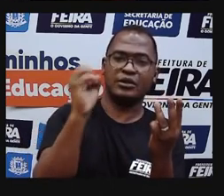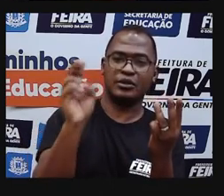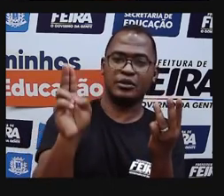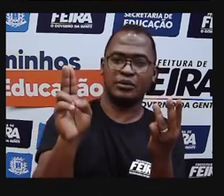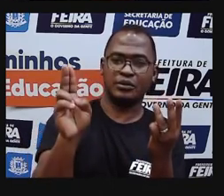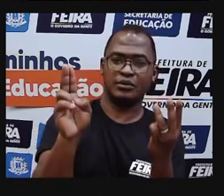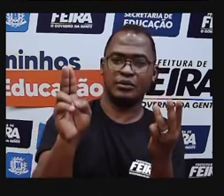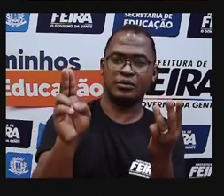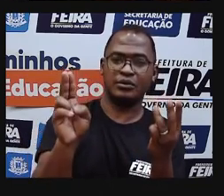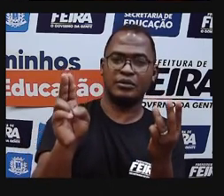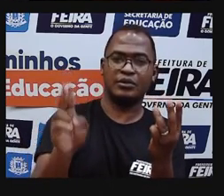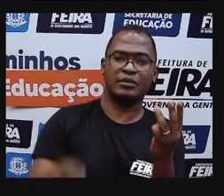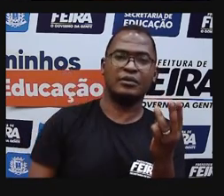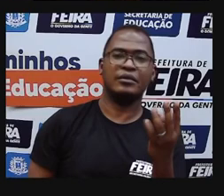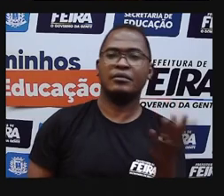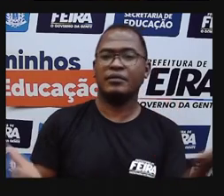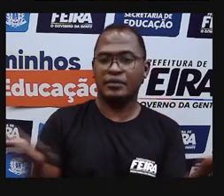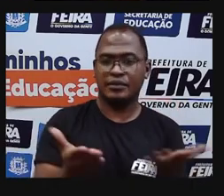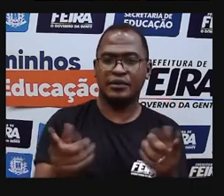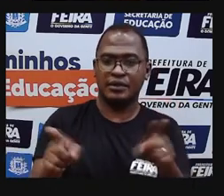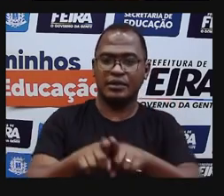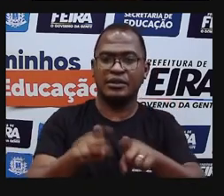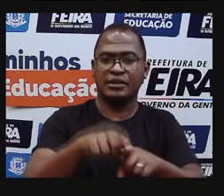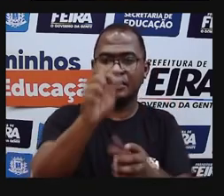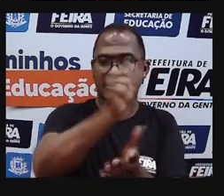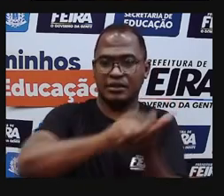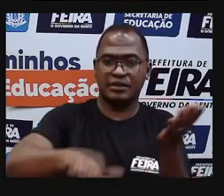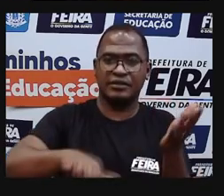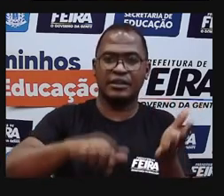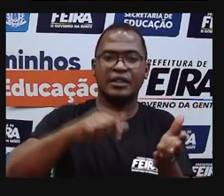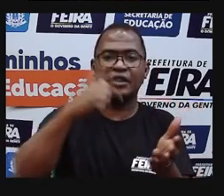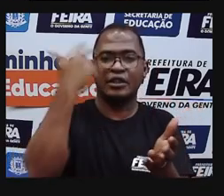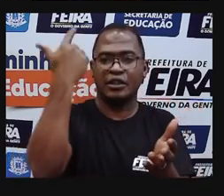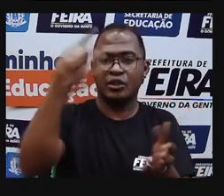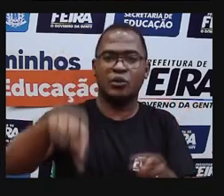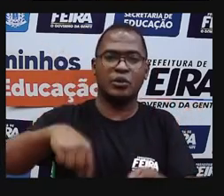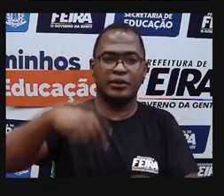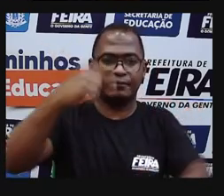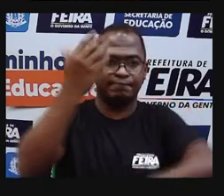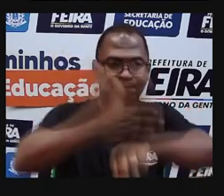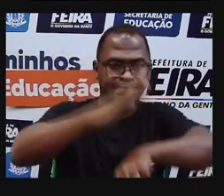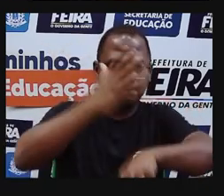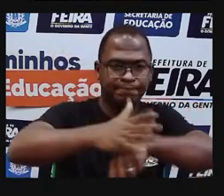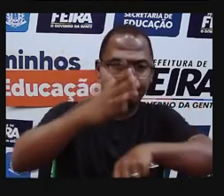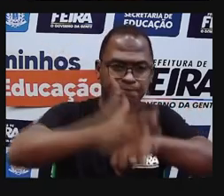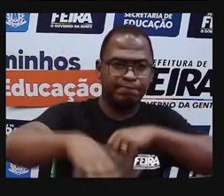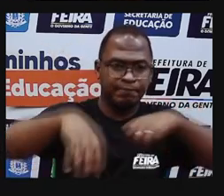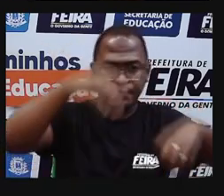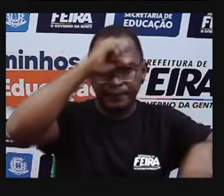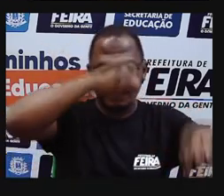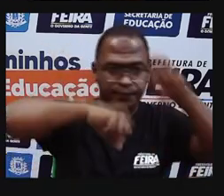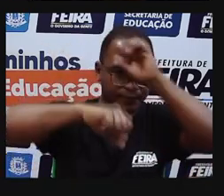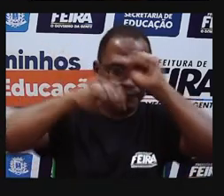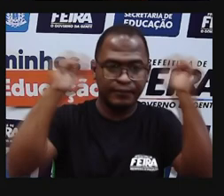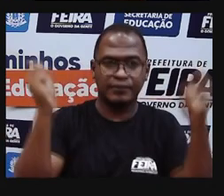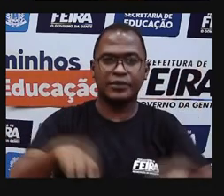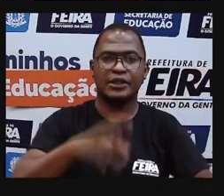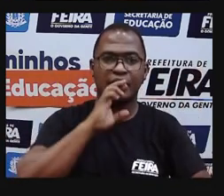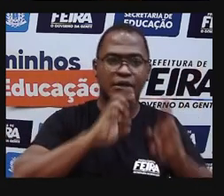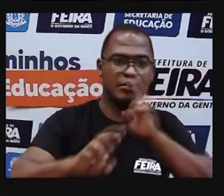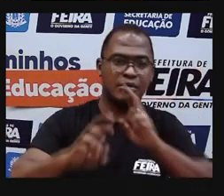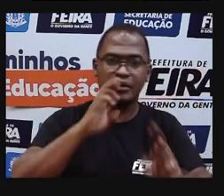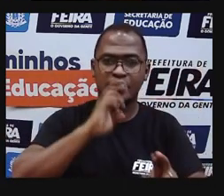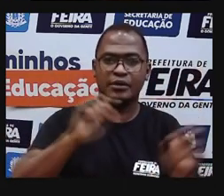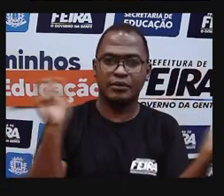desafios também nas atividades de vocês, tá? Eu deixei lá nas atividades para que vocês pudessem fazer. E aí